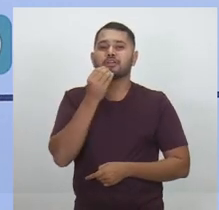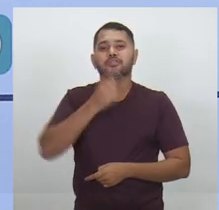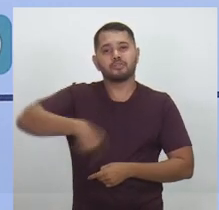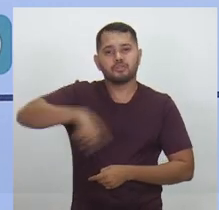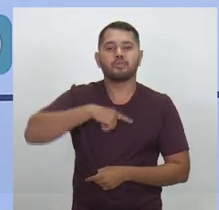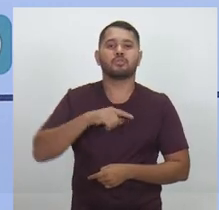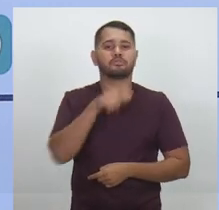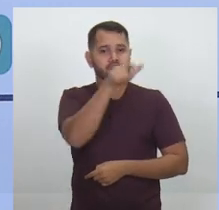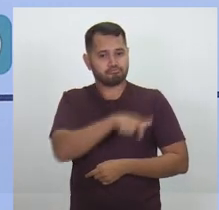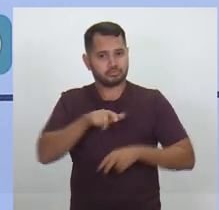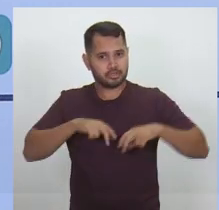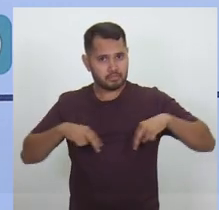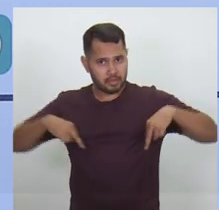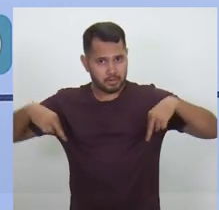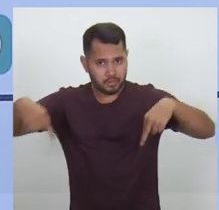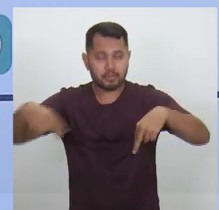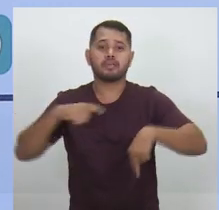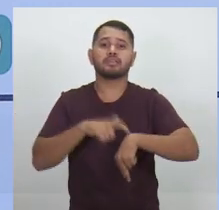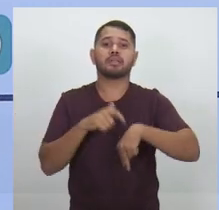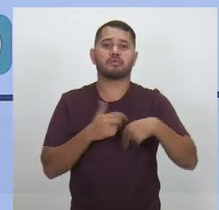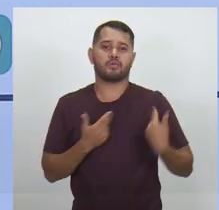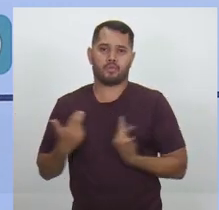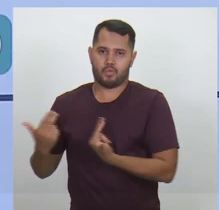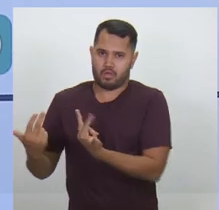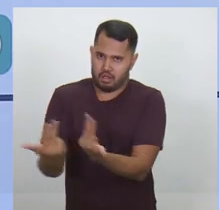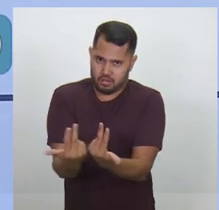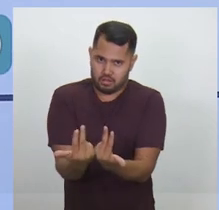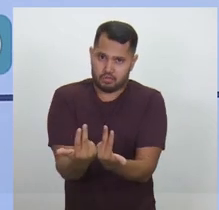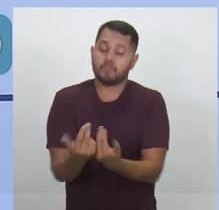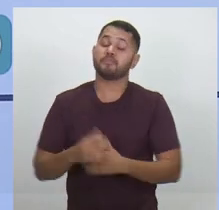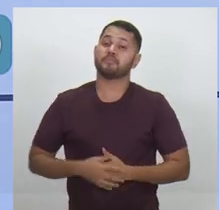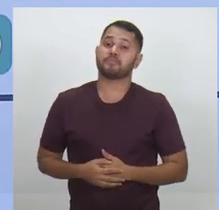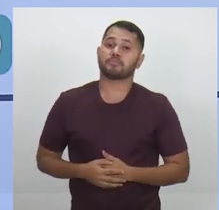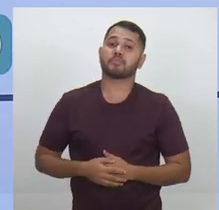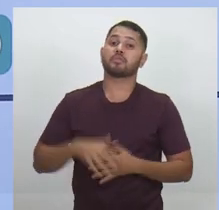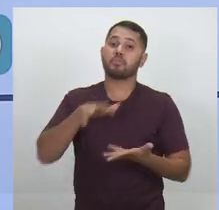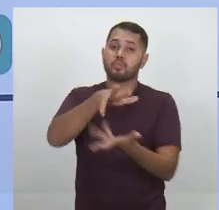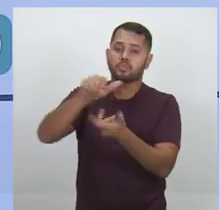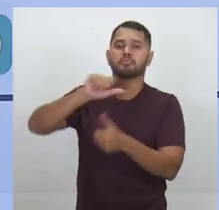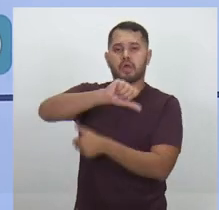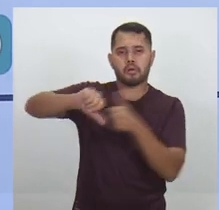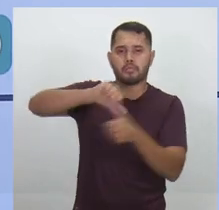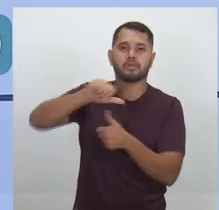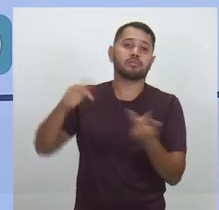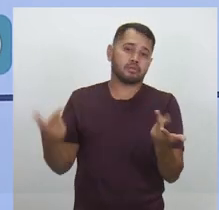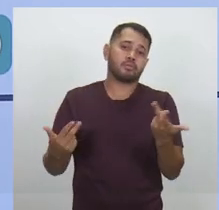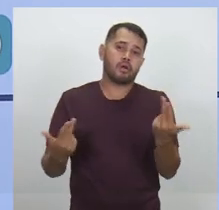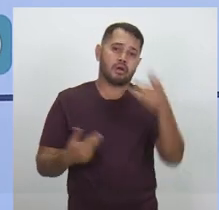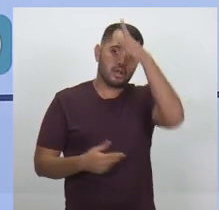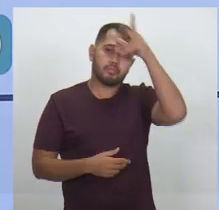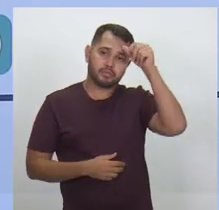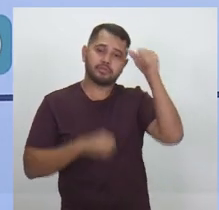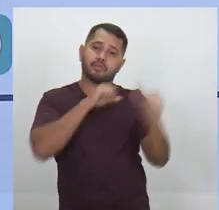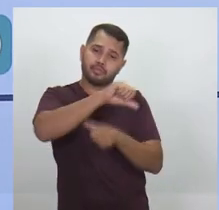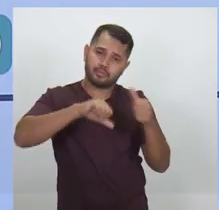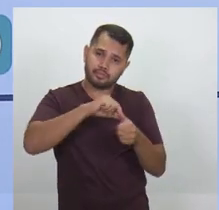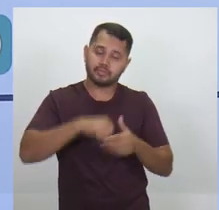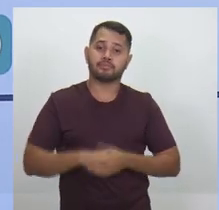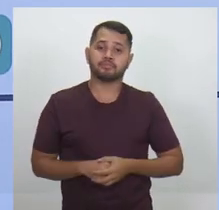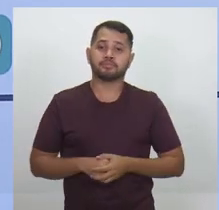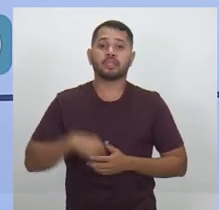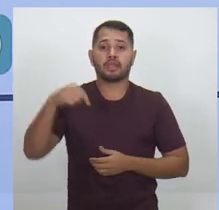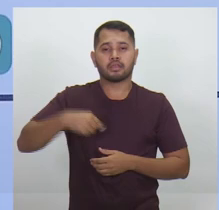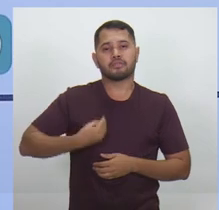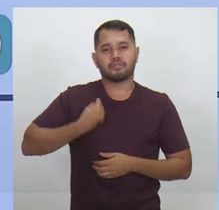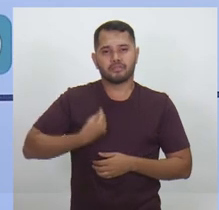todos os candidatos têm o tempo igual. O mundo tem mudado e no Amazonas não é diferente. Nós estamos vivendo uma